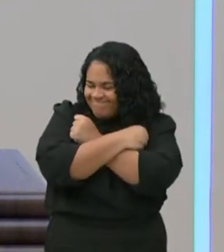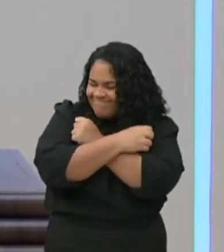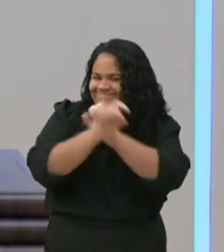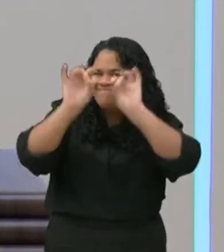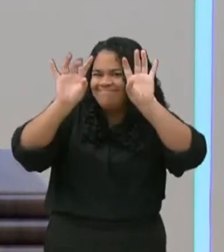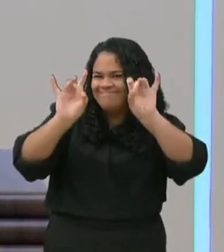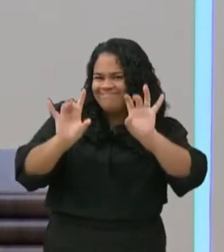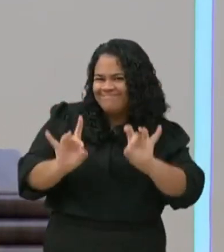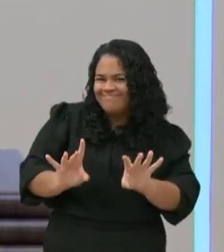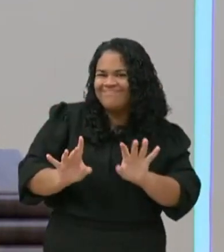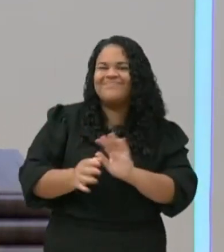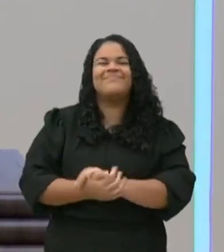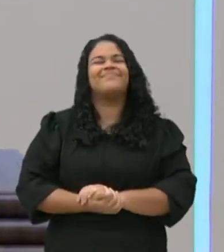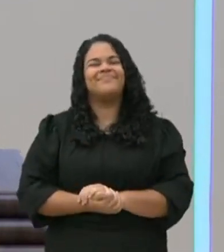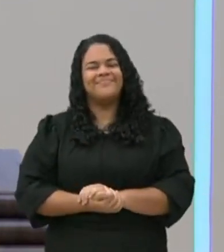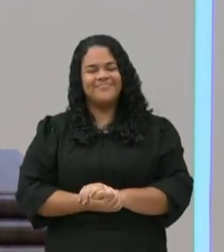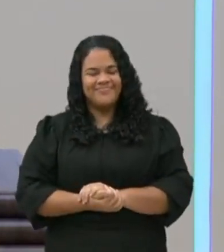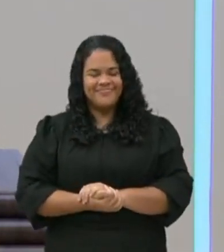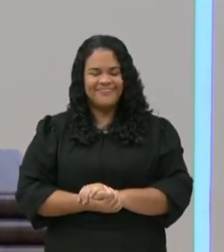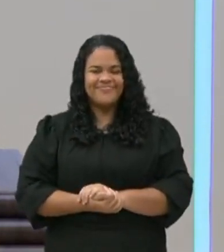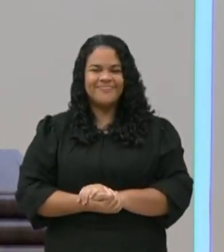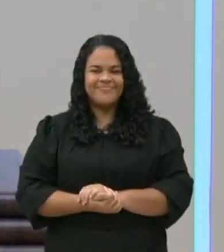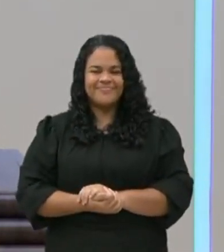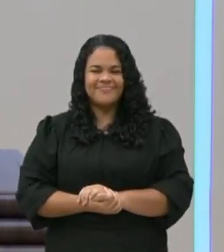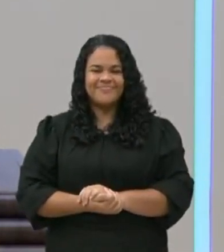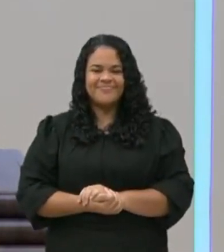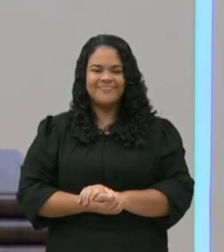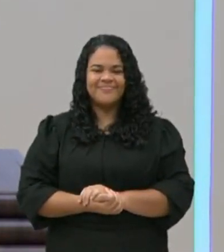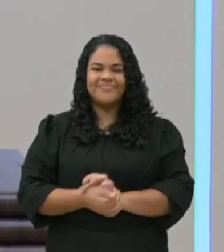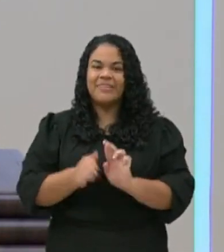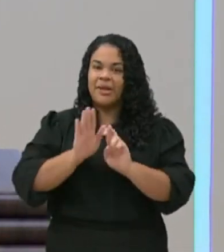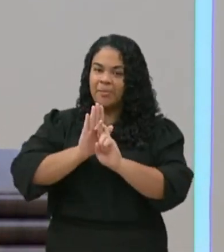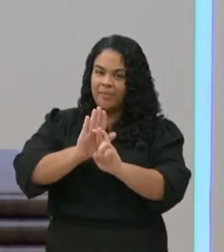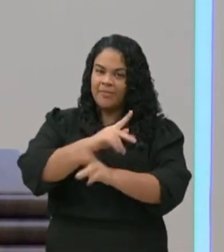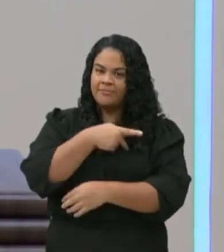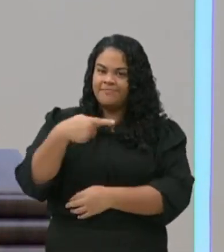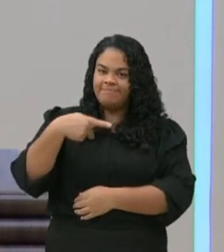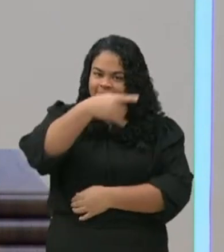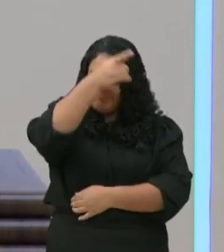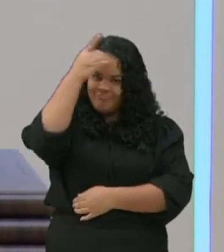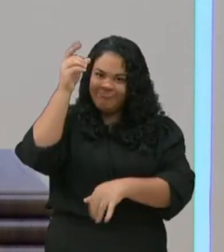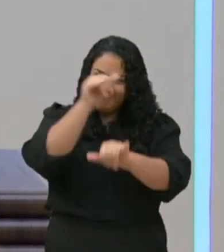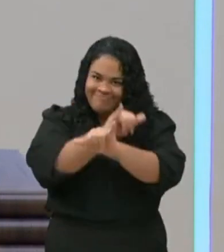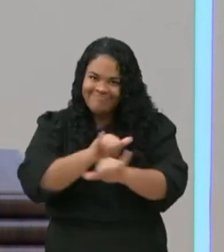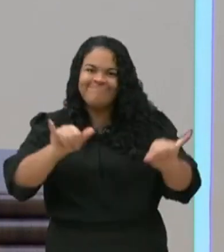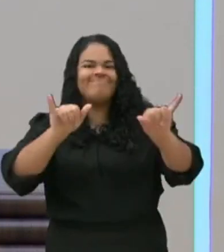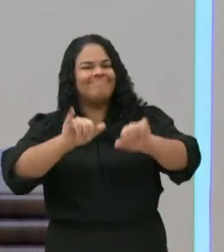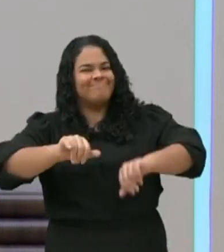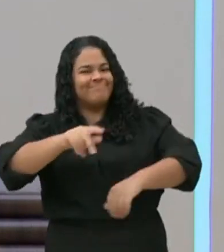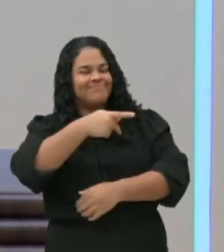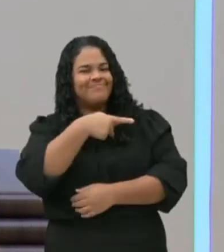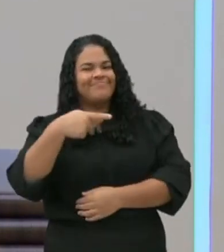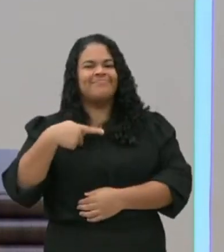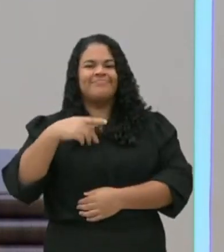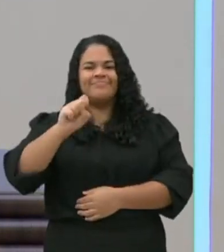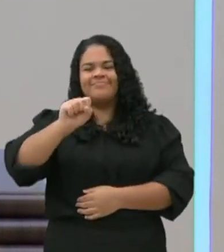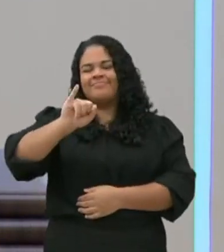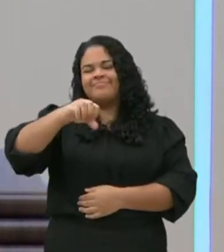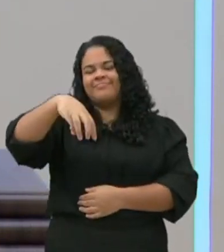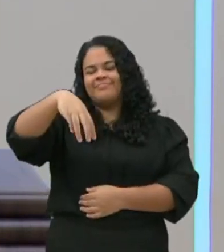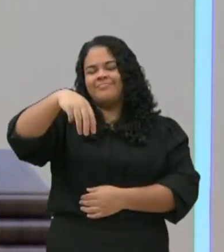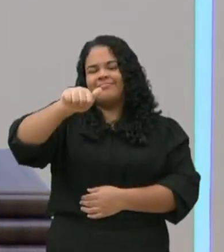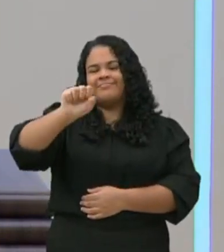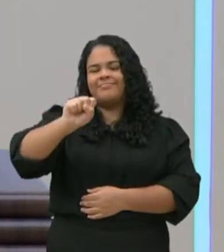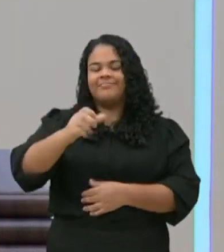e também saudação do nosso indigno pastor presidente, ao pastor Simas e também à sua família. Mas,